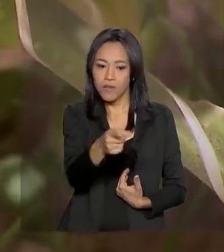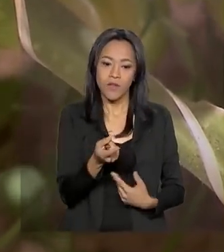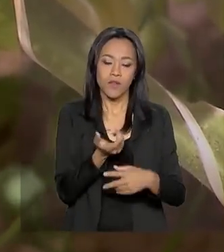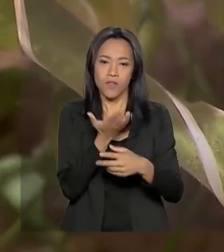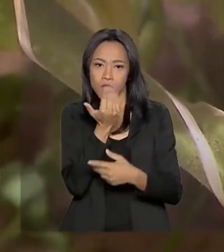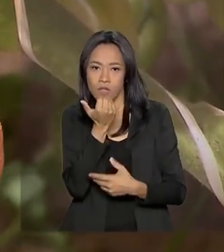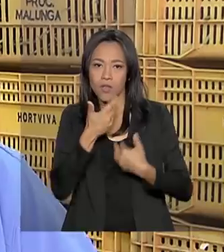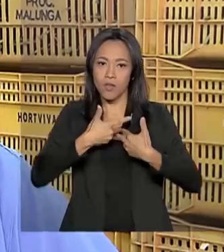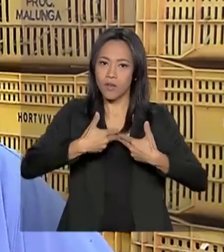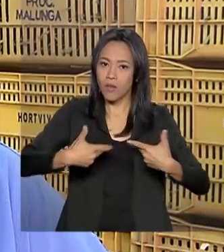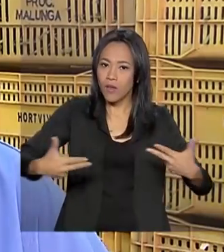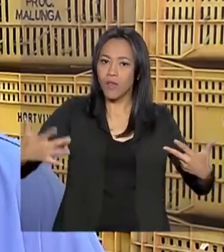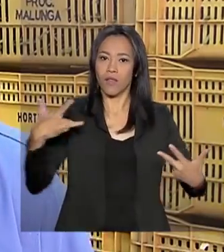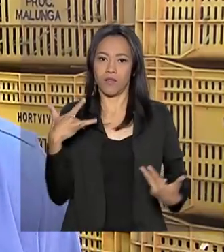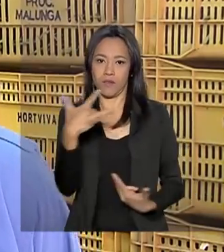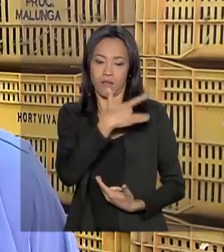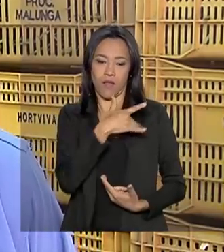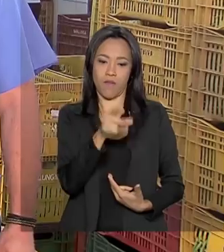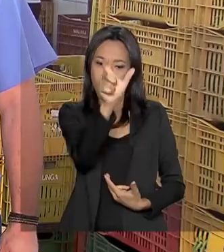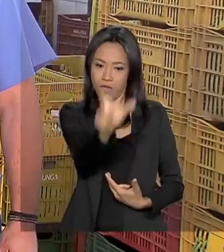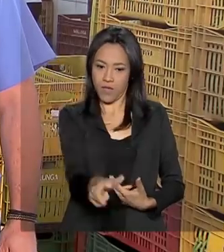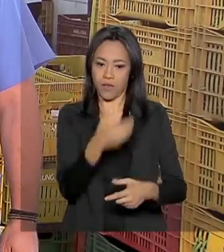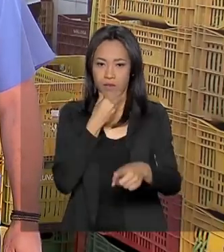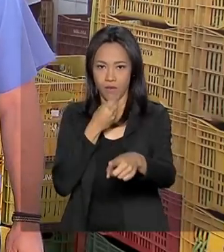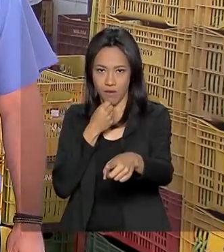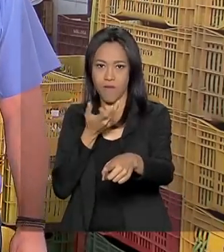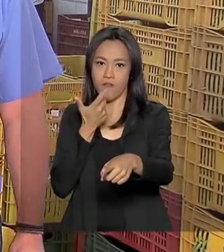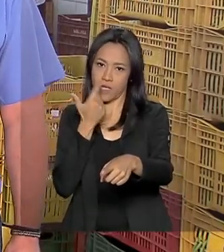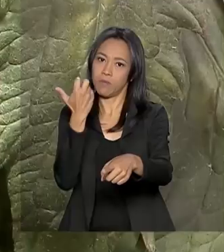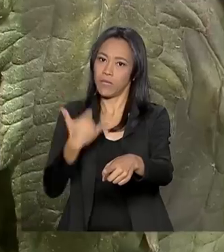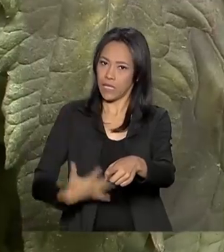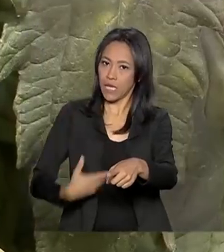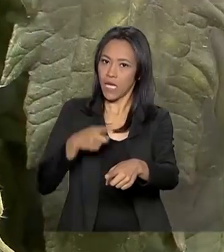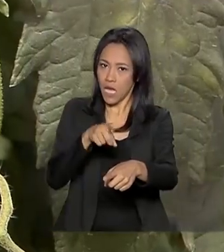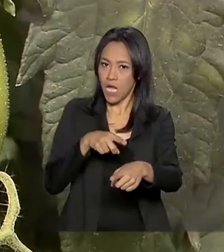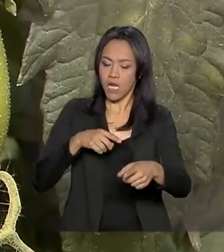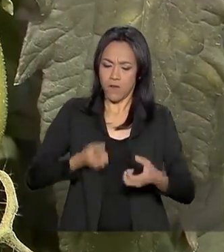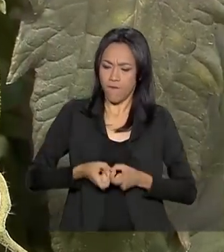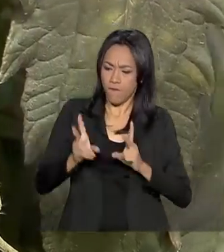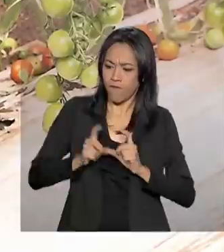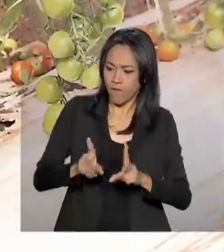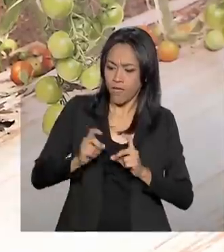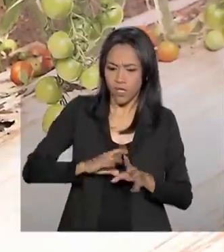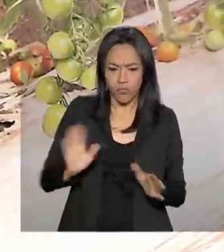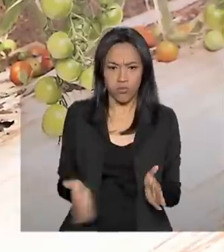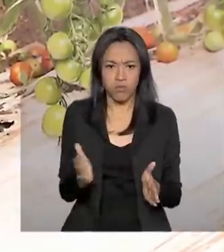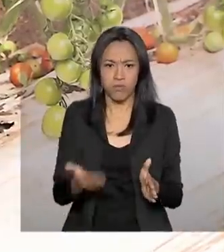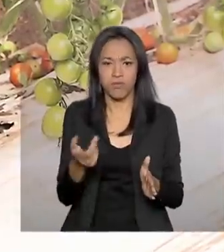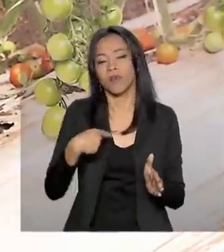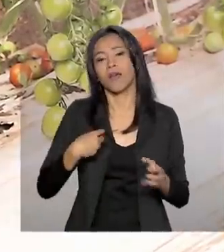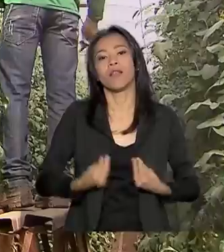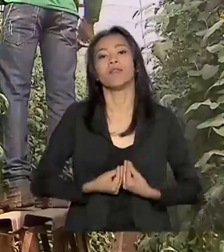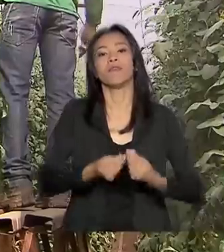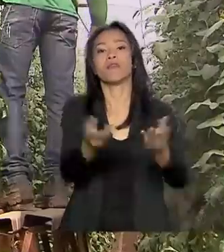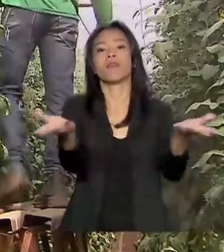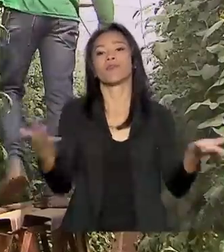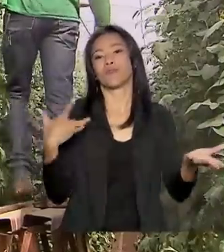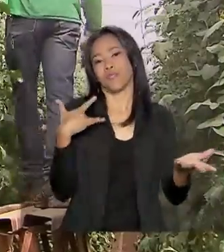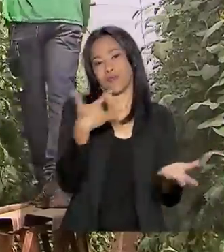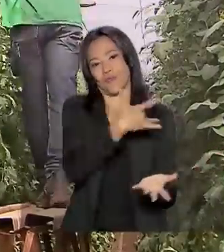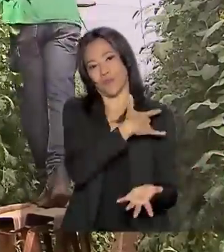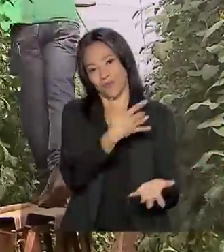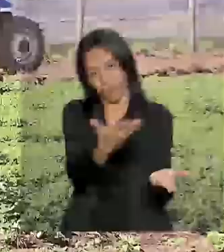alimentos orgânicos. O empresário garante que além de produzir e vender orgânicos, ele promove saúde e